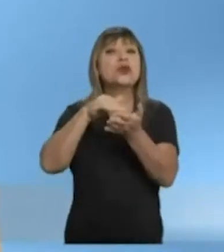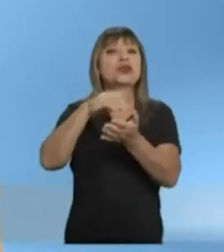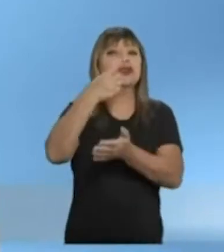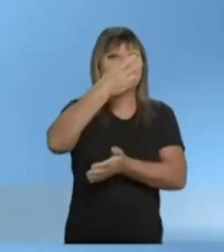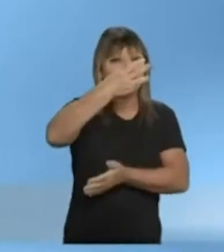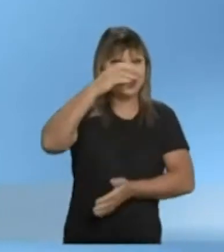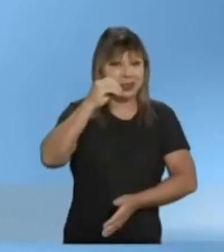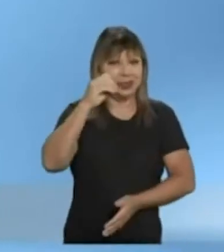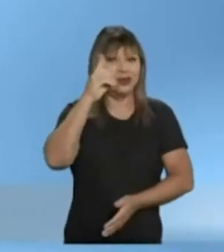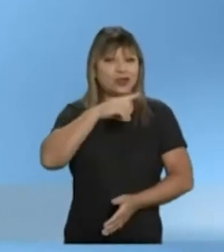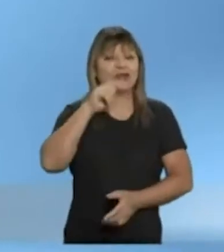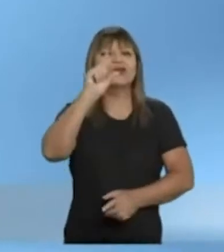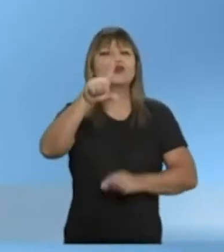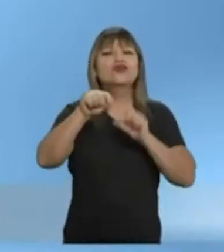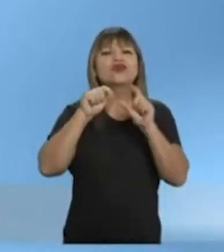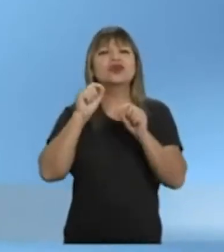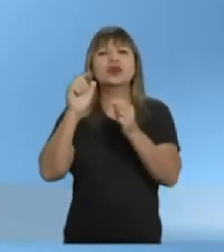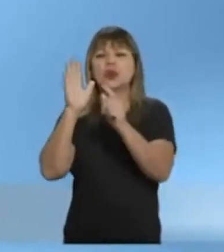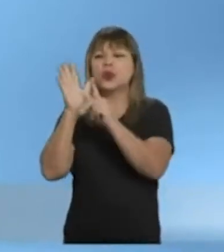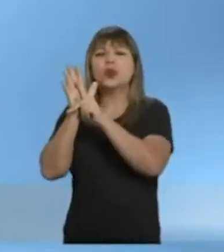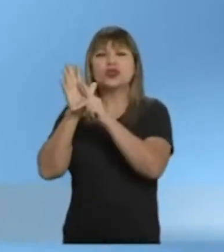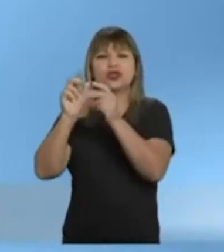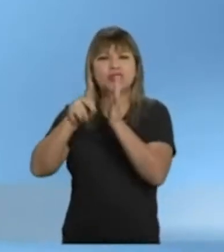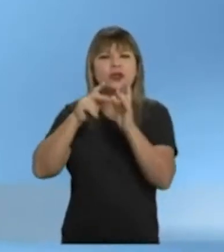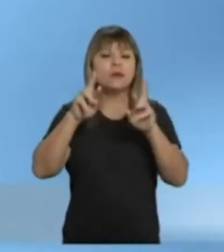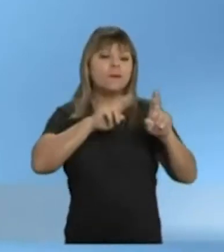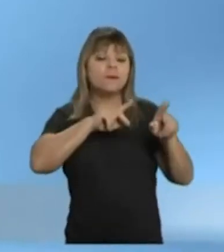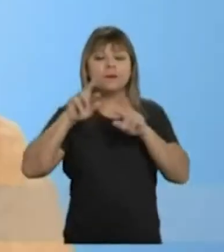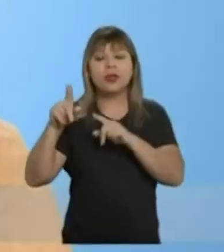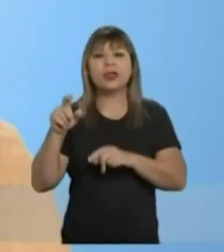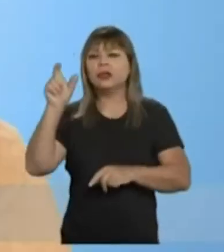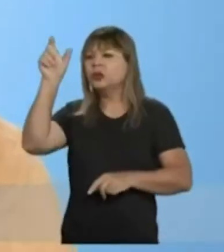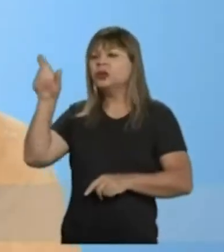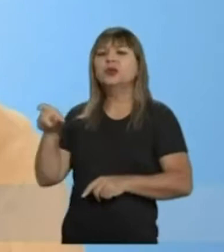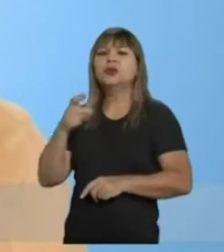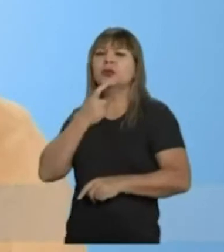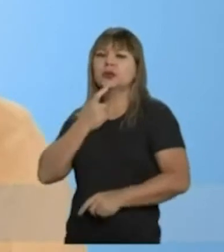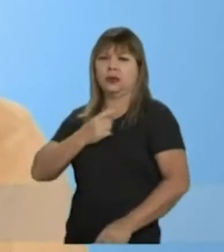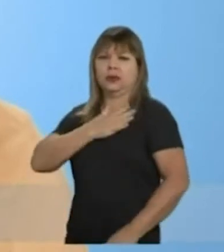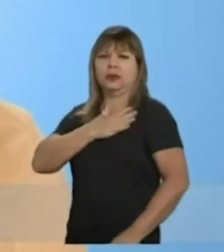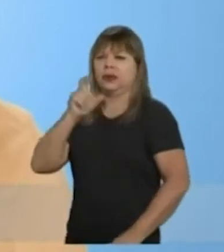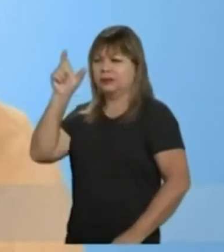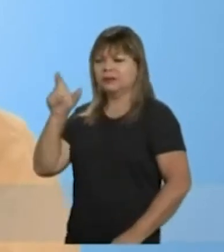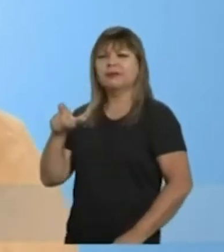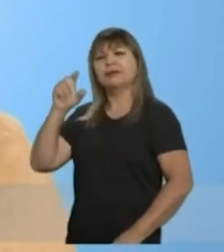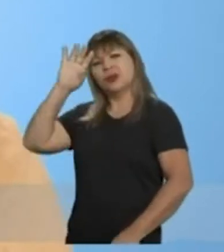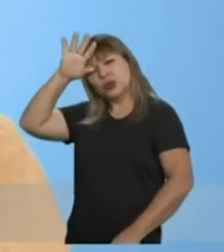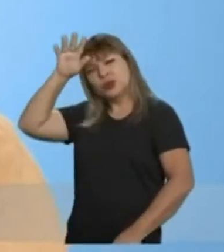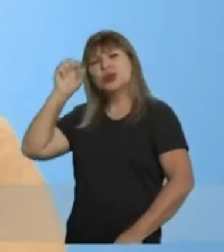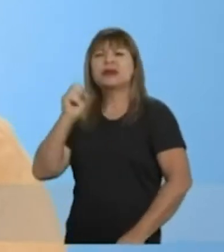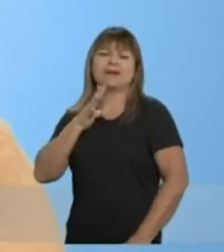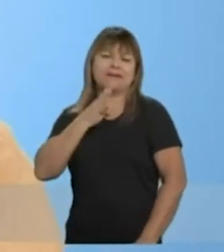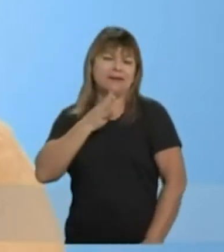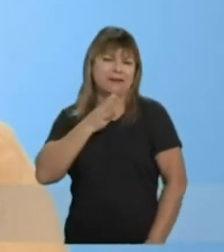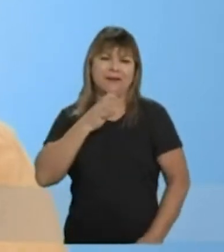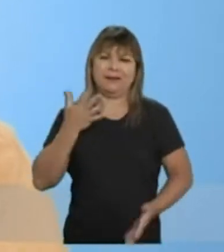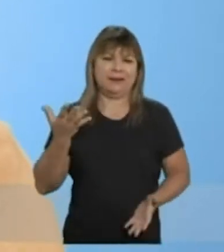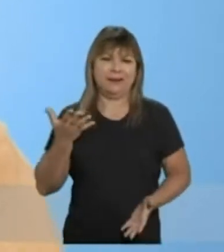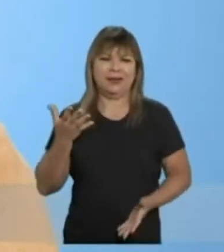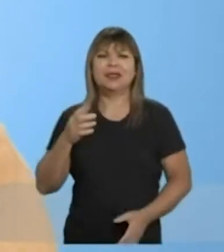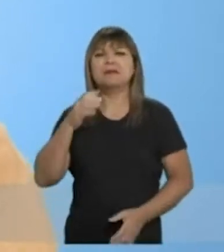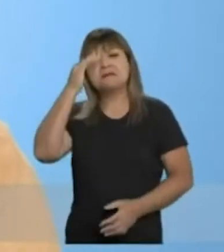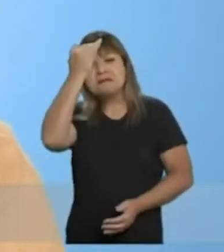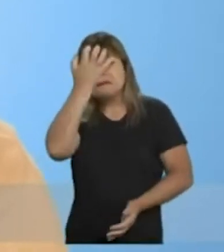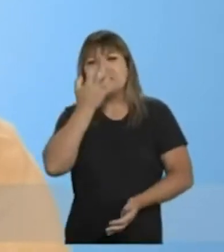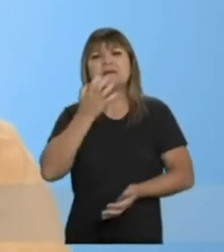30, você vai ter que escolher entre dois projetos bem diferentes. Um é do Capitão Contar, que Mato Grosso do Sul já conhece.